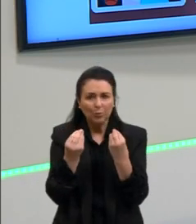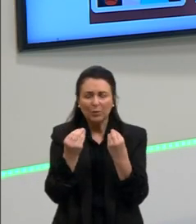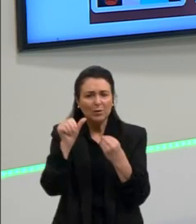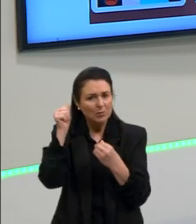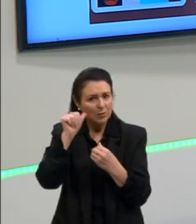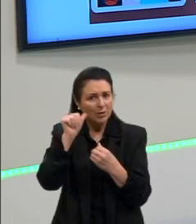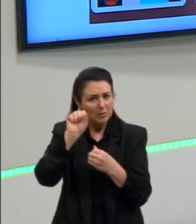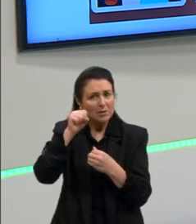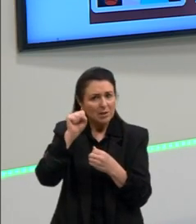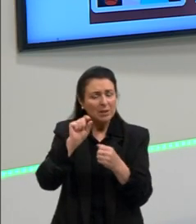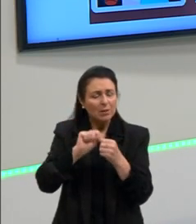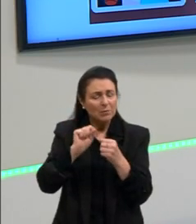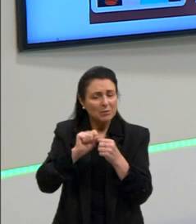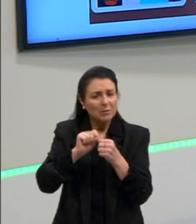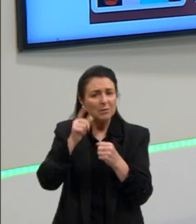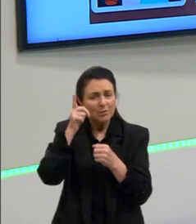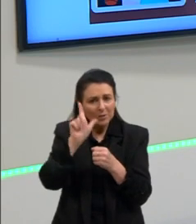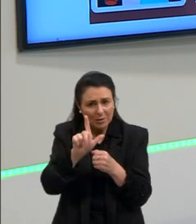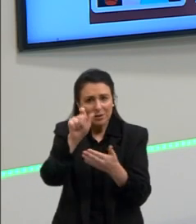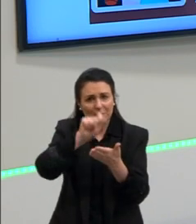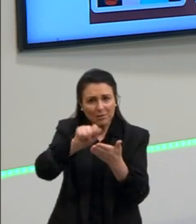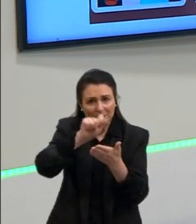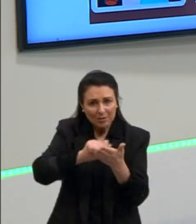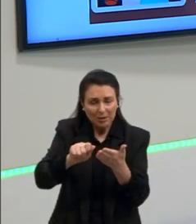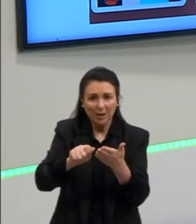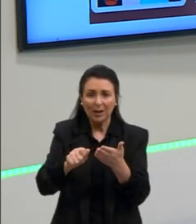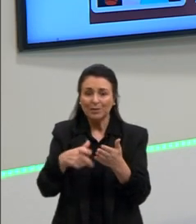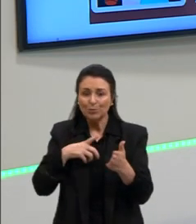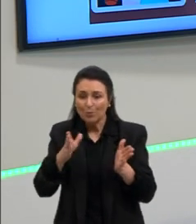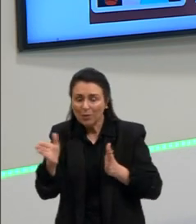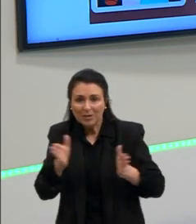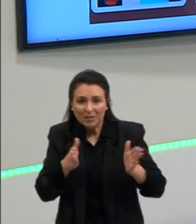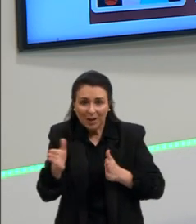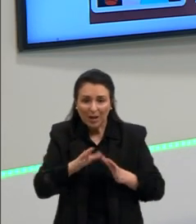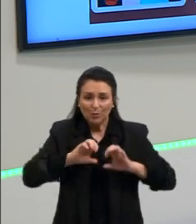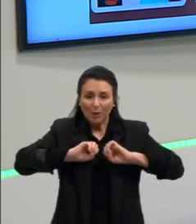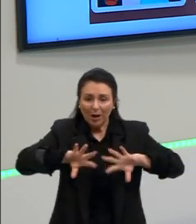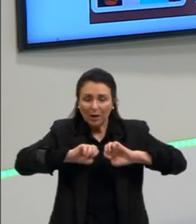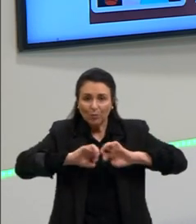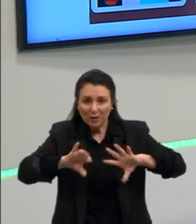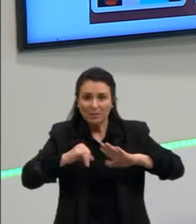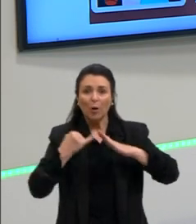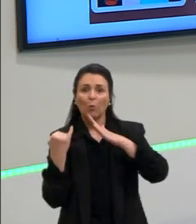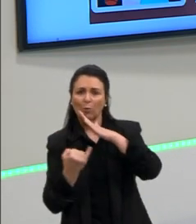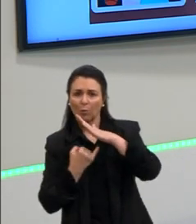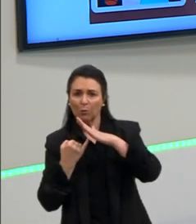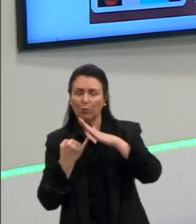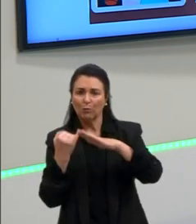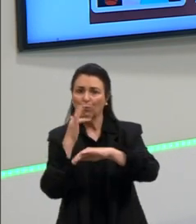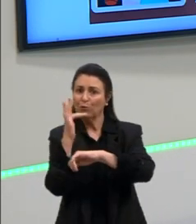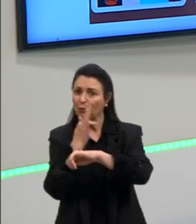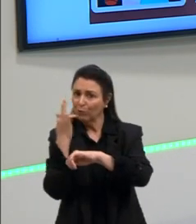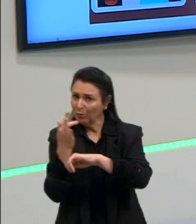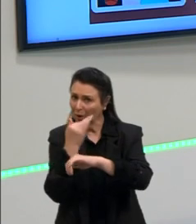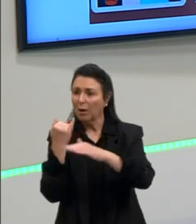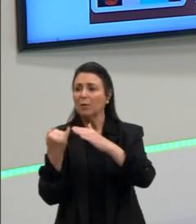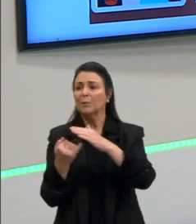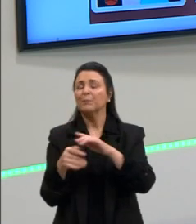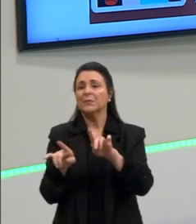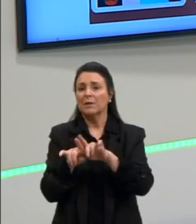não tinham garantia de acesso à educação formal, era complicado tudo isso, essas mulheres escritoras eram muito